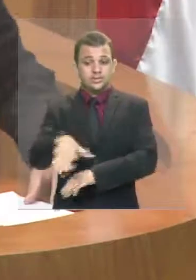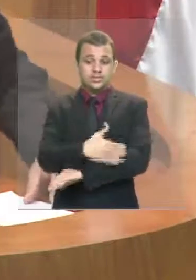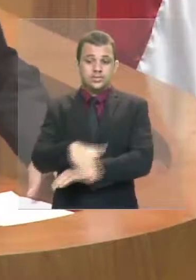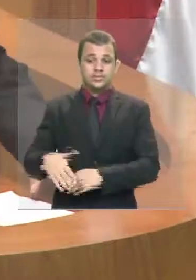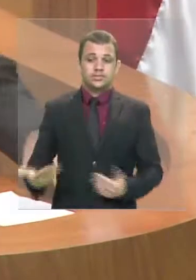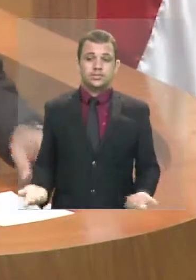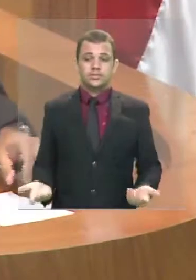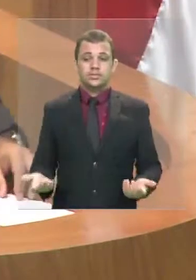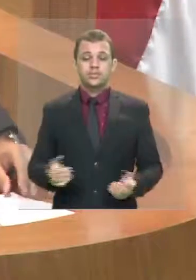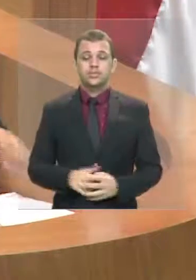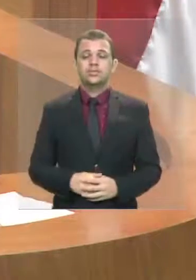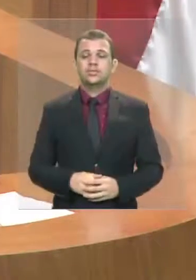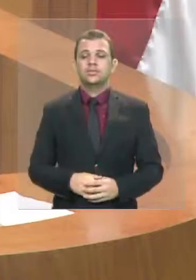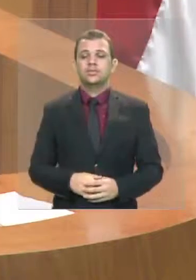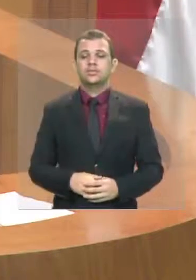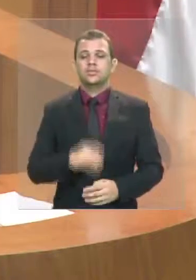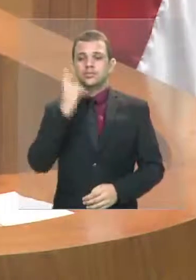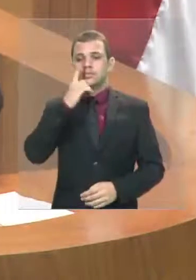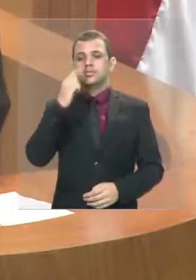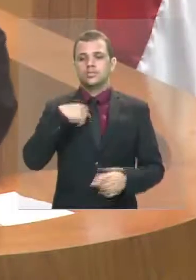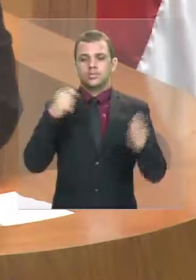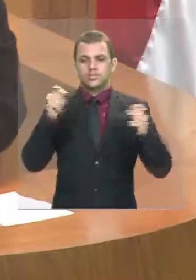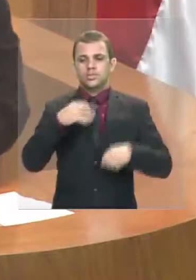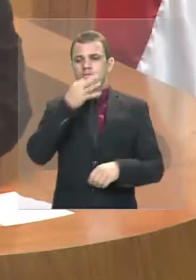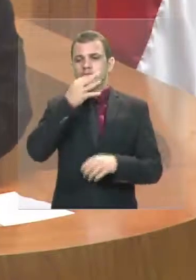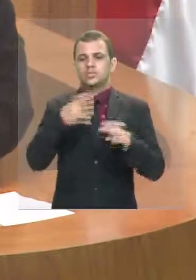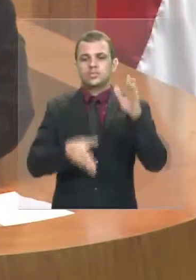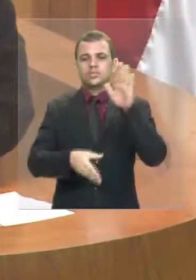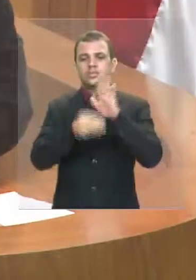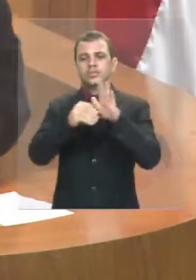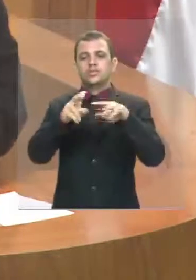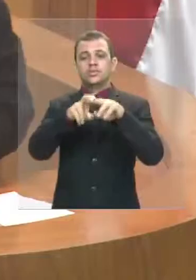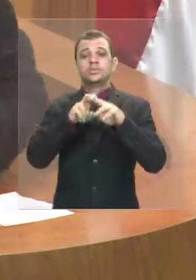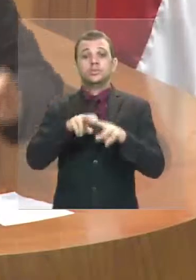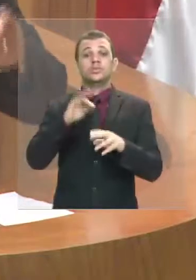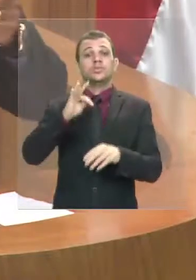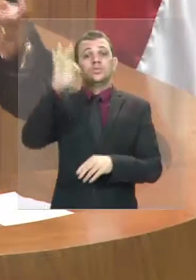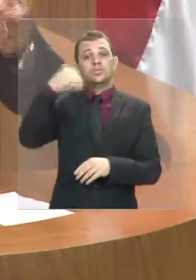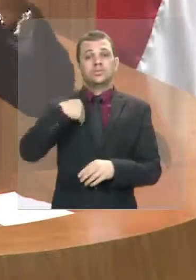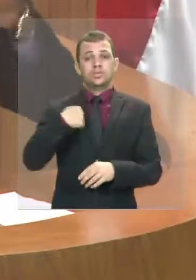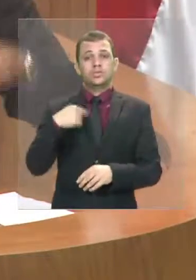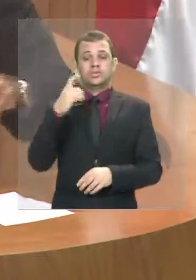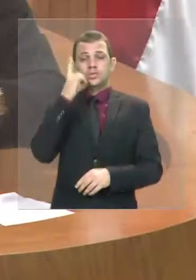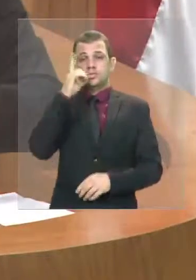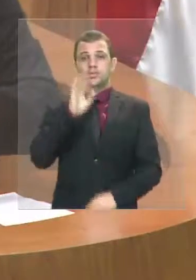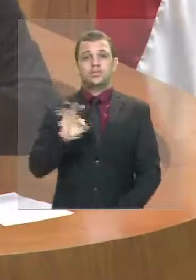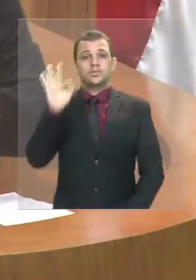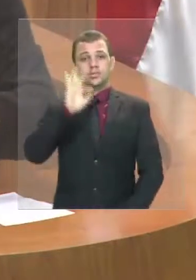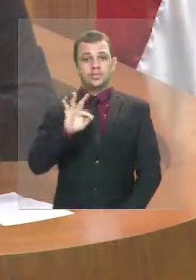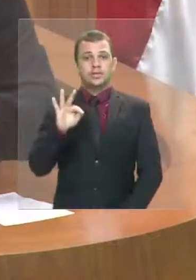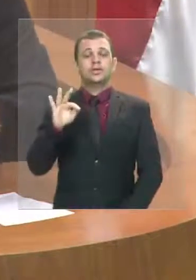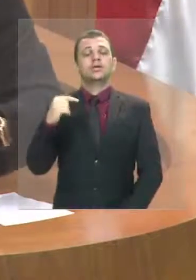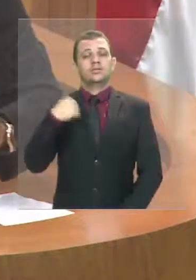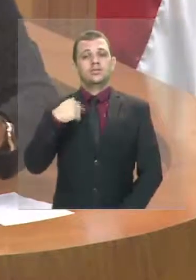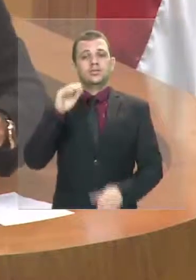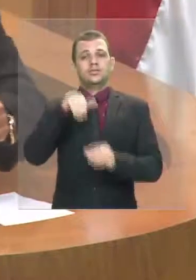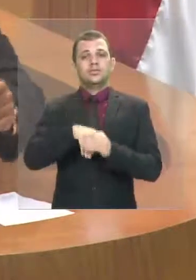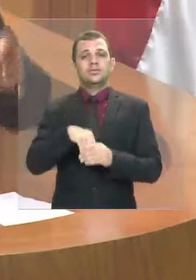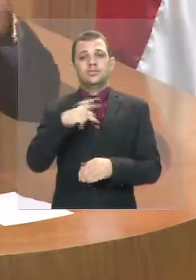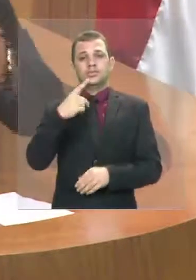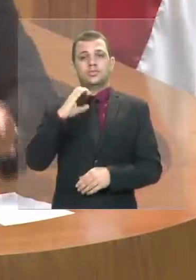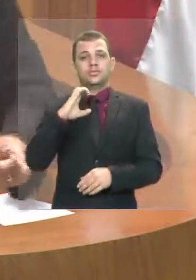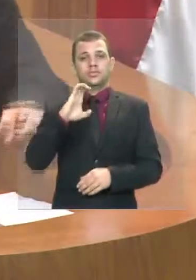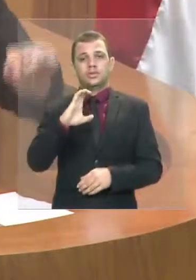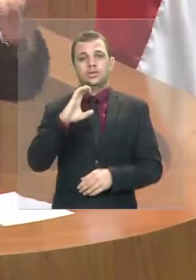à parte? Tem. Não, porque quando eu for federal eu voto na PEC 300. Não, ele prometeu que ia dar os ganhos